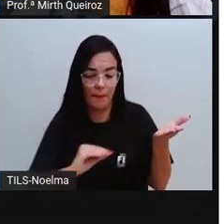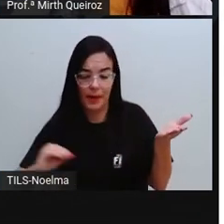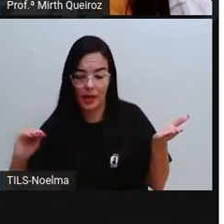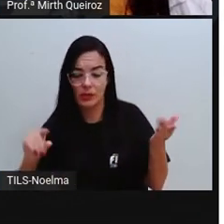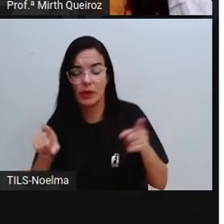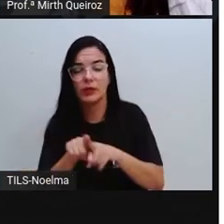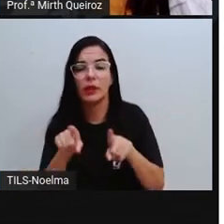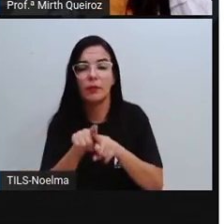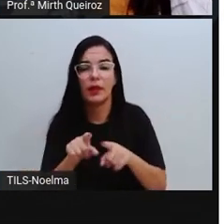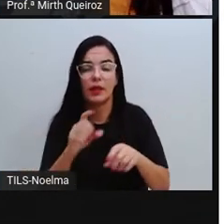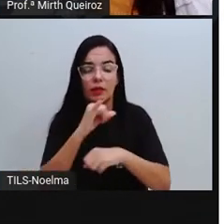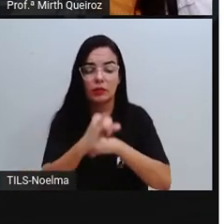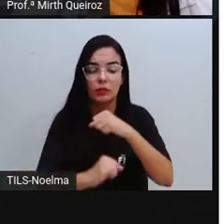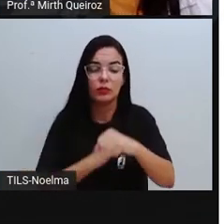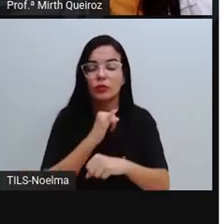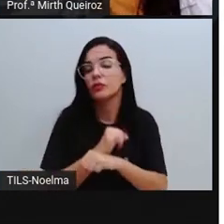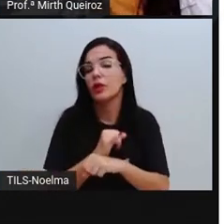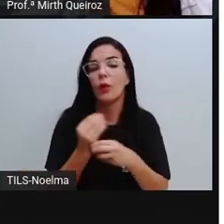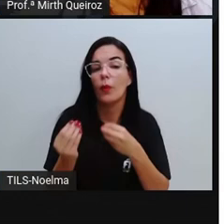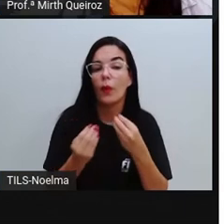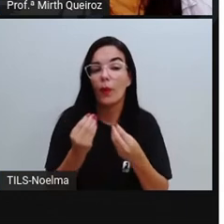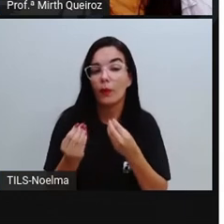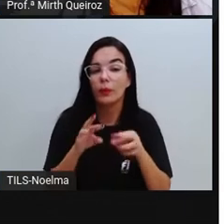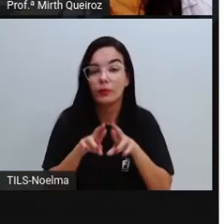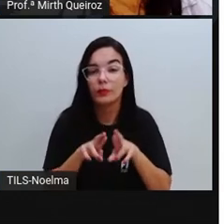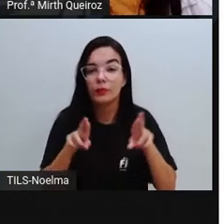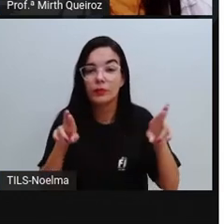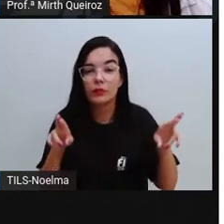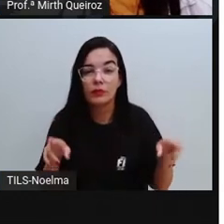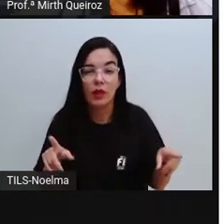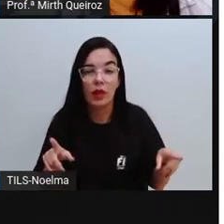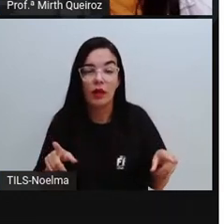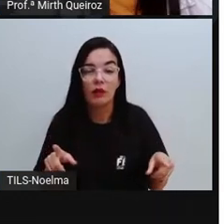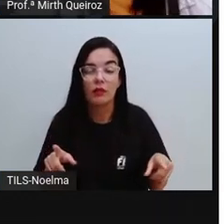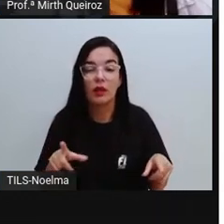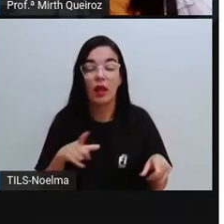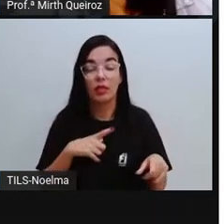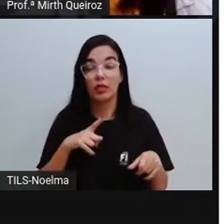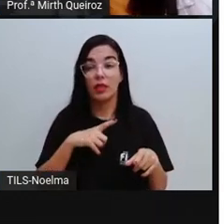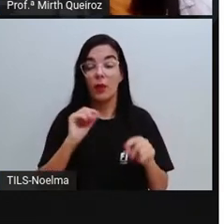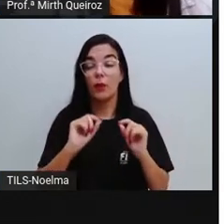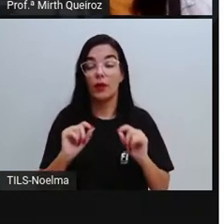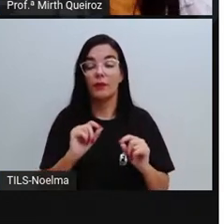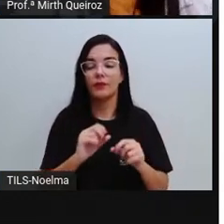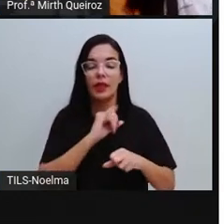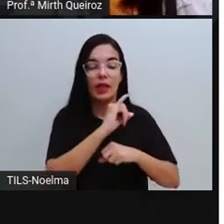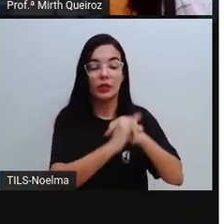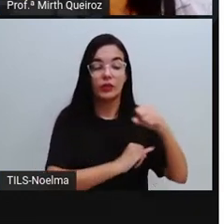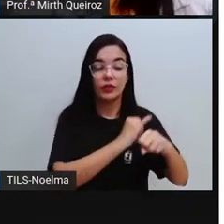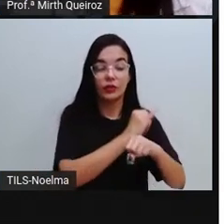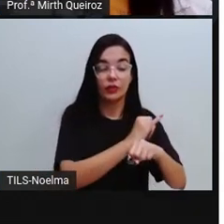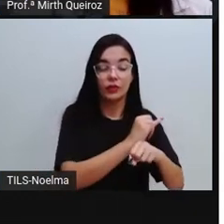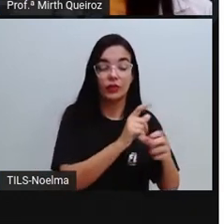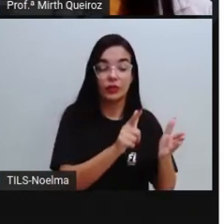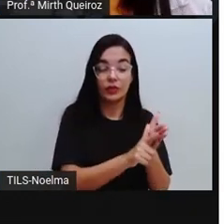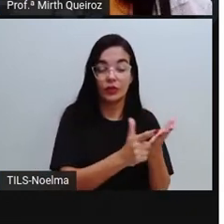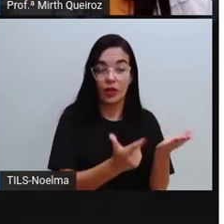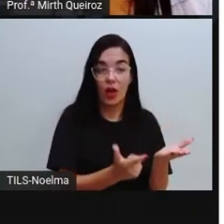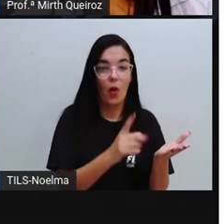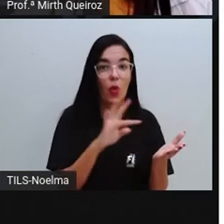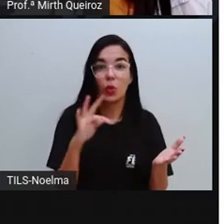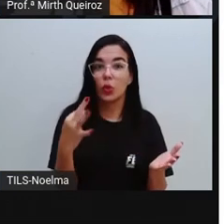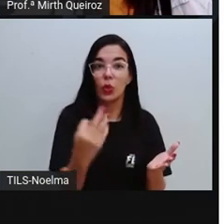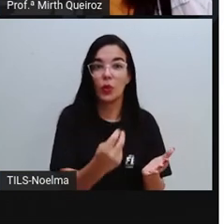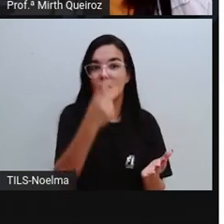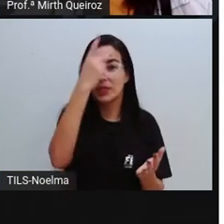vocês, no meio digital, todas as pessoas têm direito, todas as pessoas conseguem ali